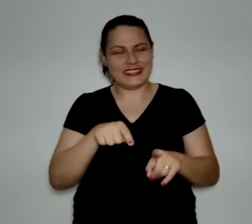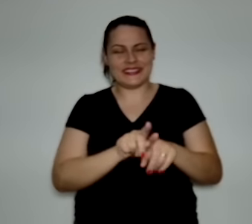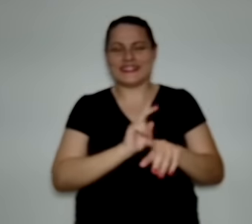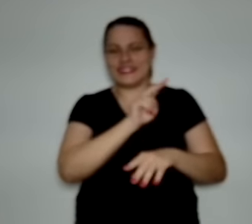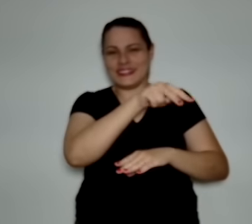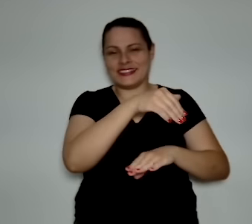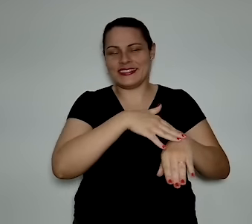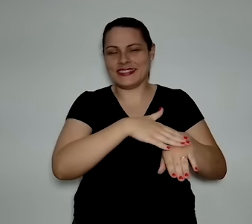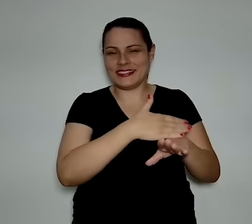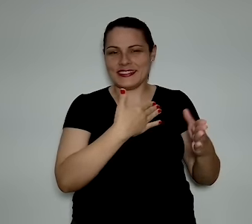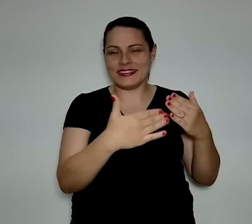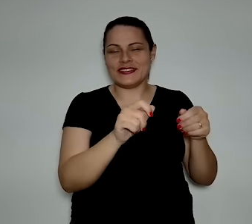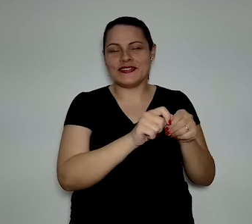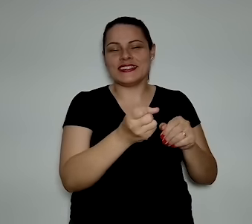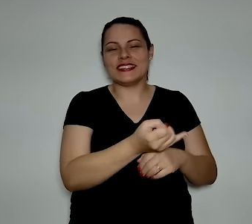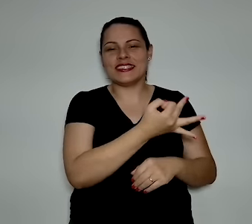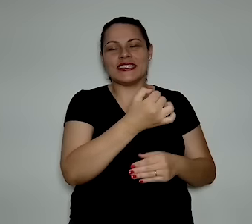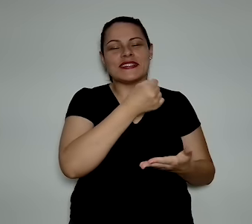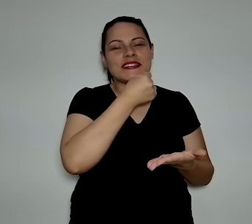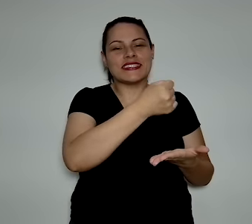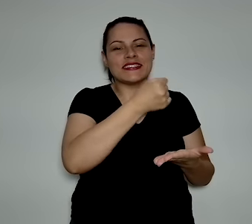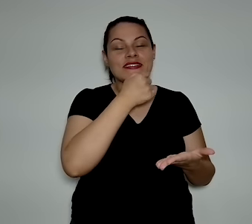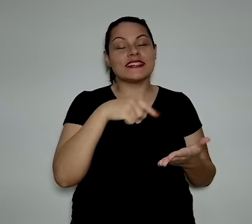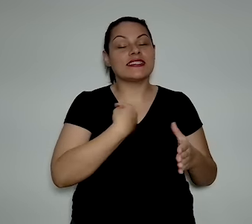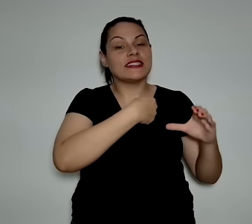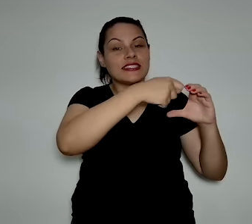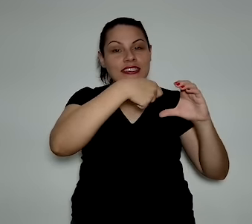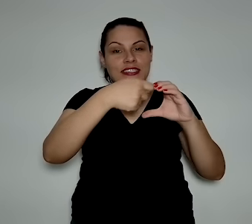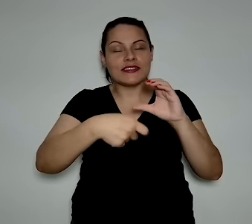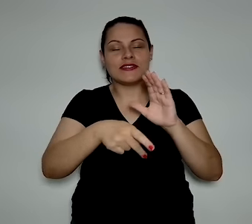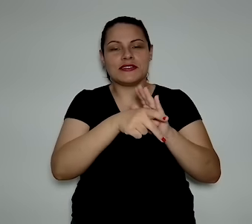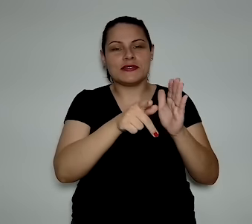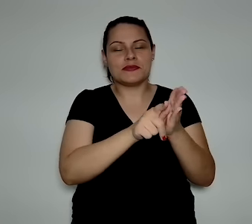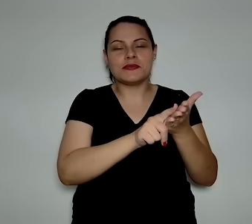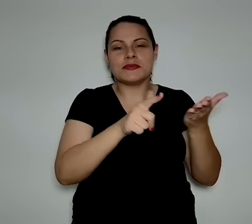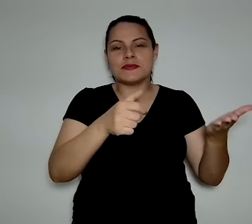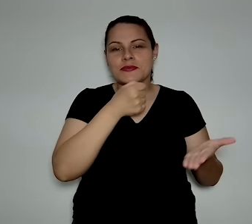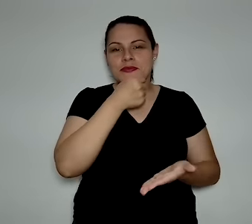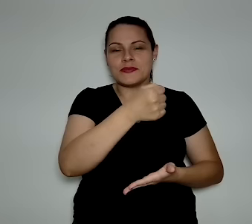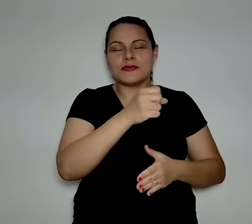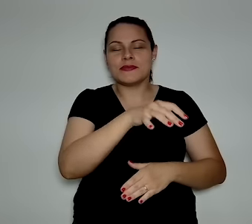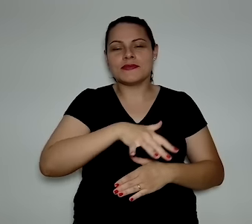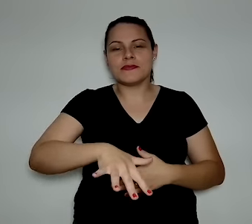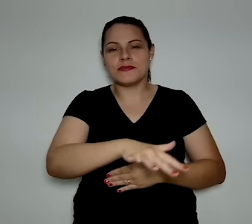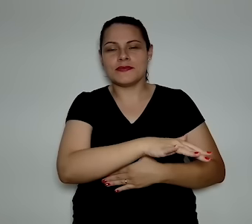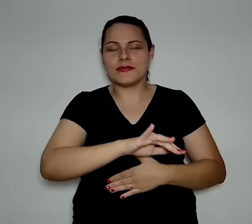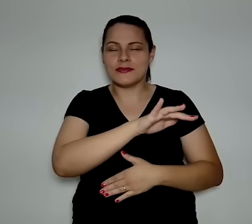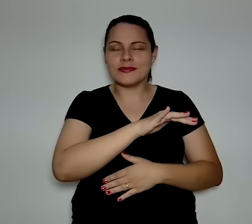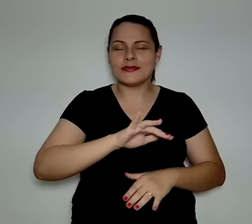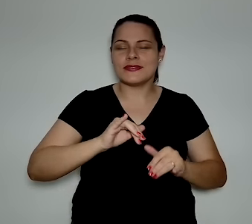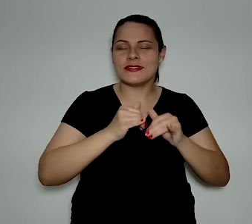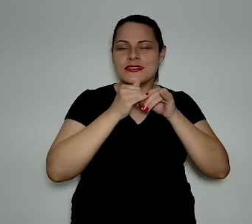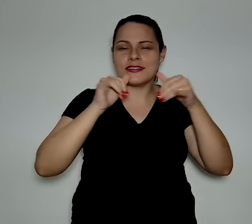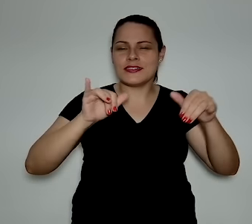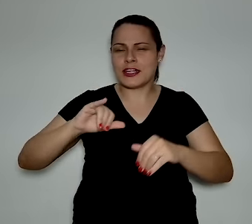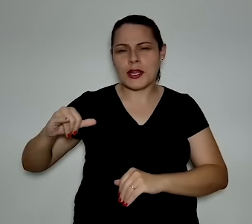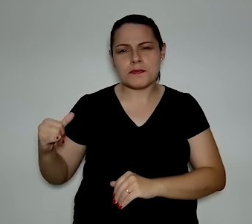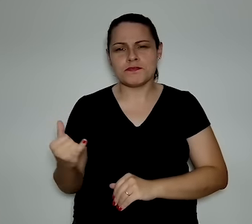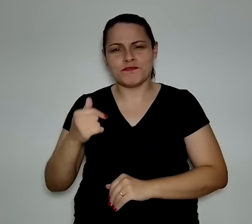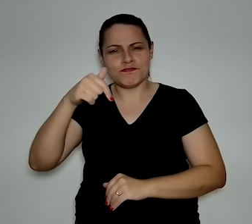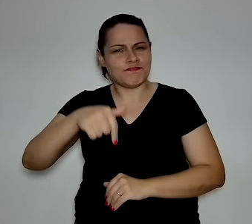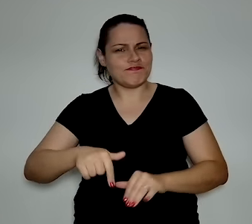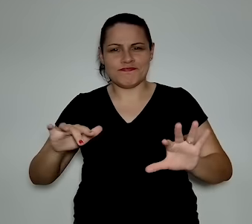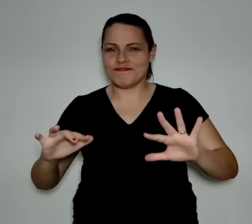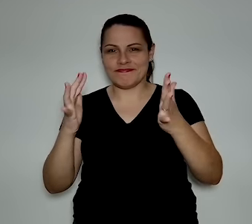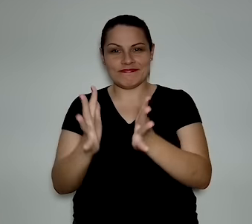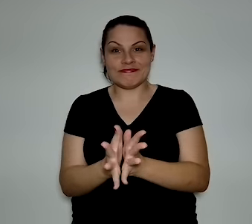Eu estava ali também fazendo umas entrevistas. Nós estamos gravando um documentário aqui sobre o setor de energia, aproveitando esse evento